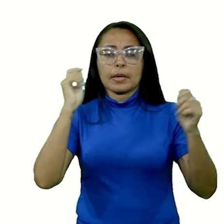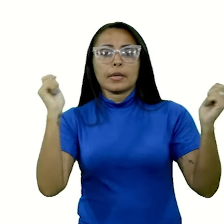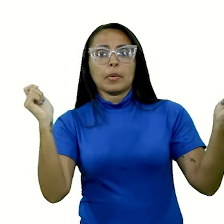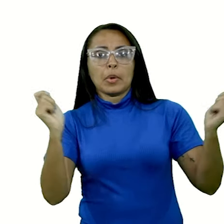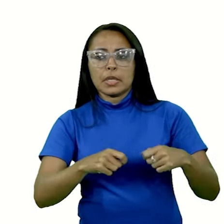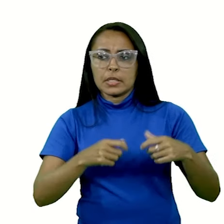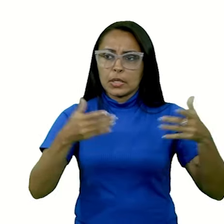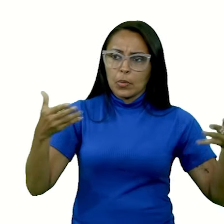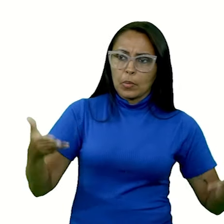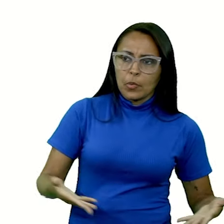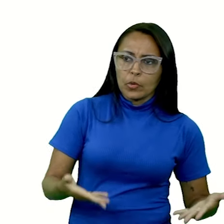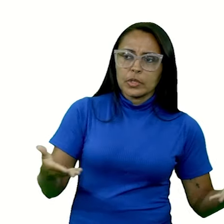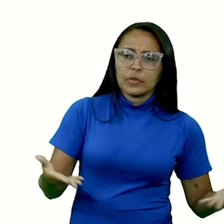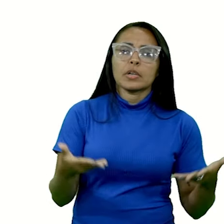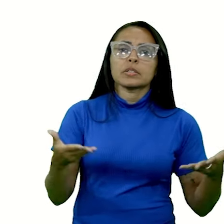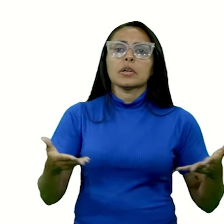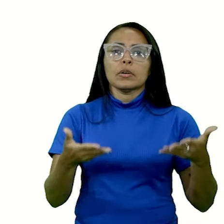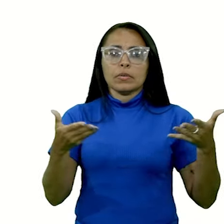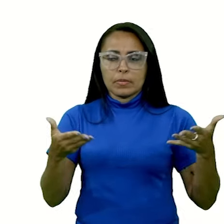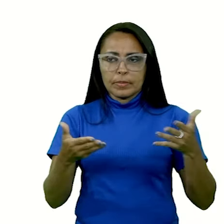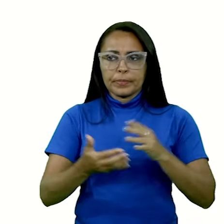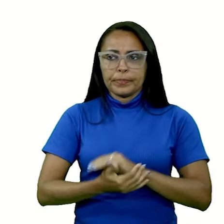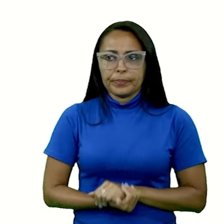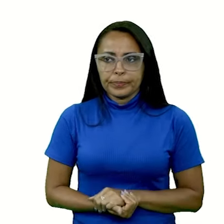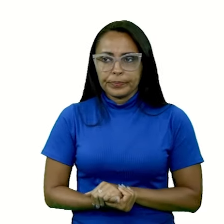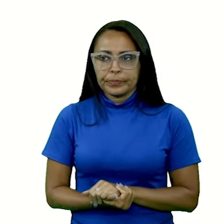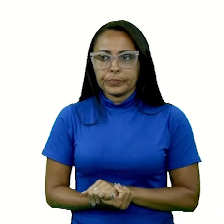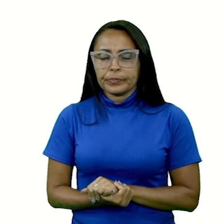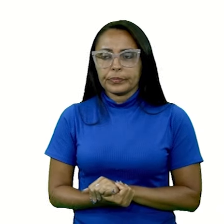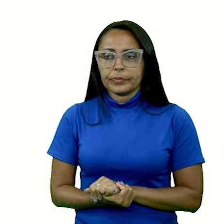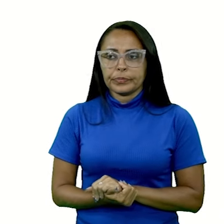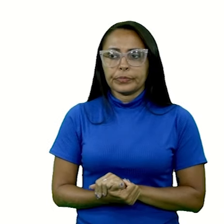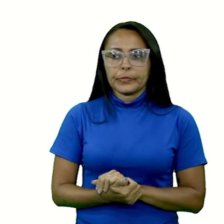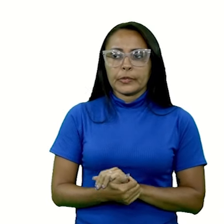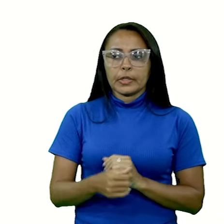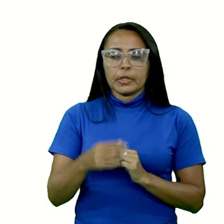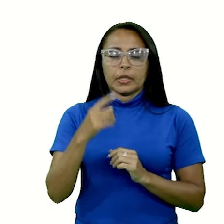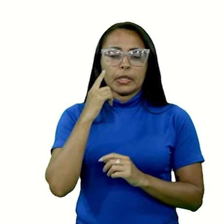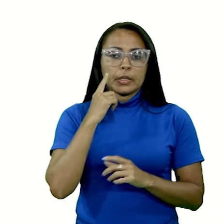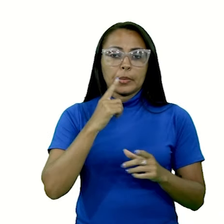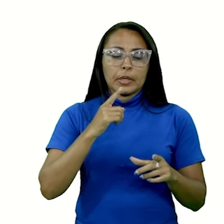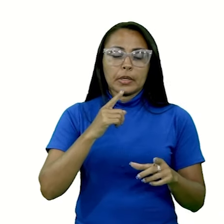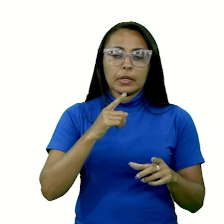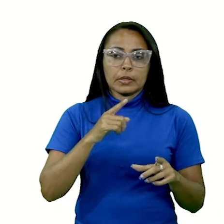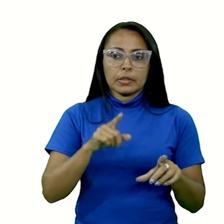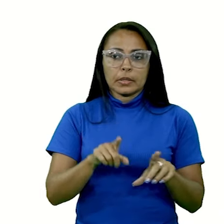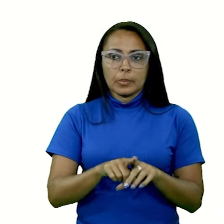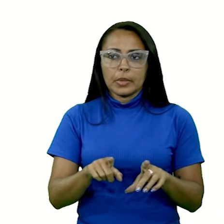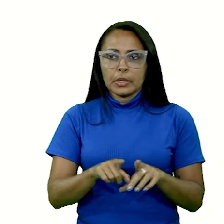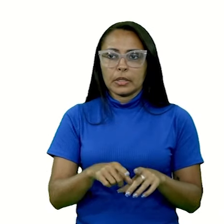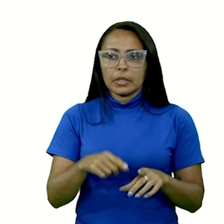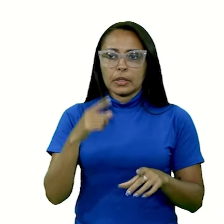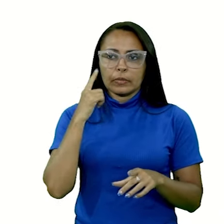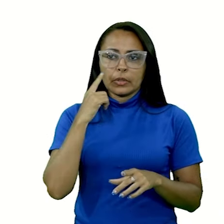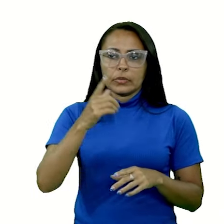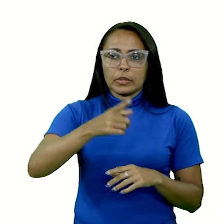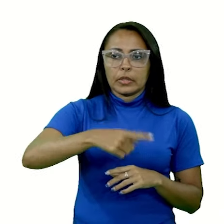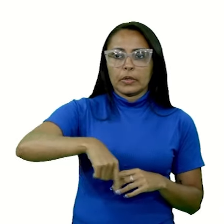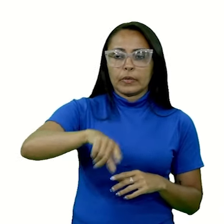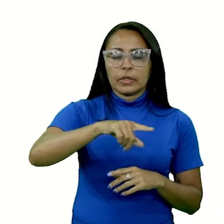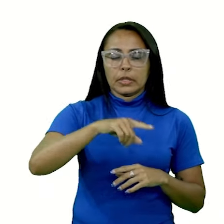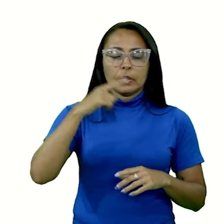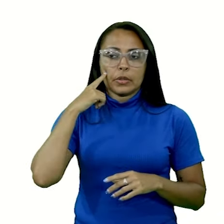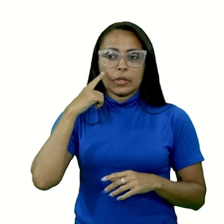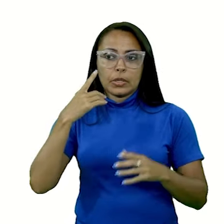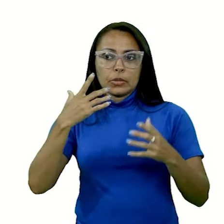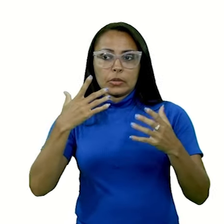interna da organização, dos seus objetivos, das metas que serão e que precisam ser alcançadas.